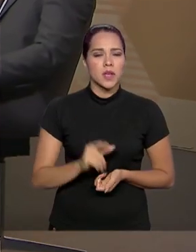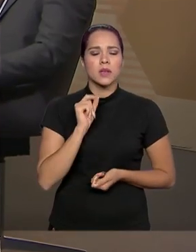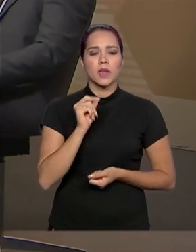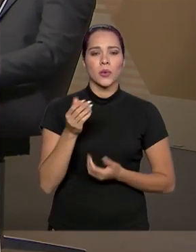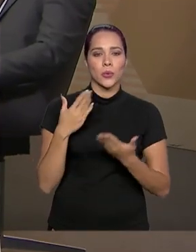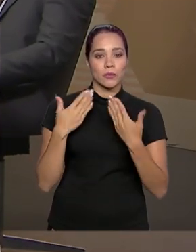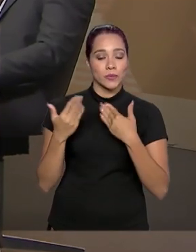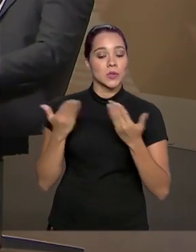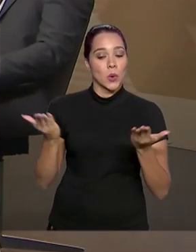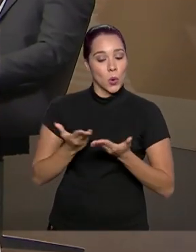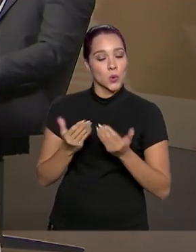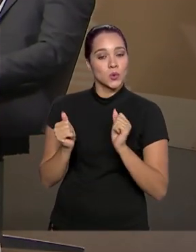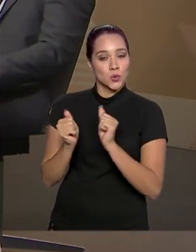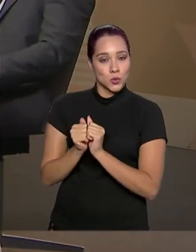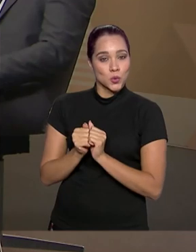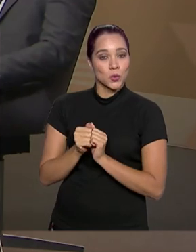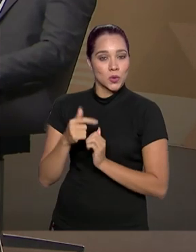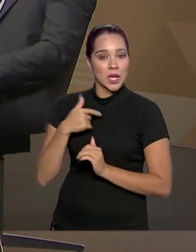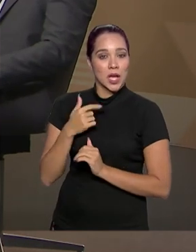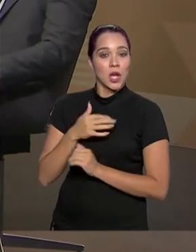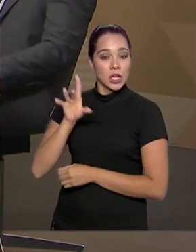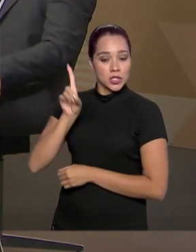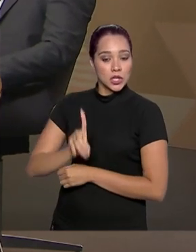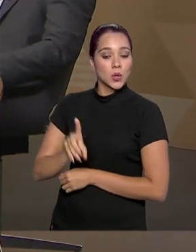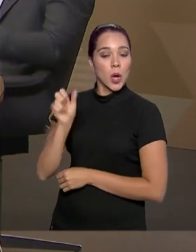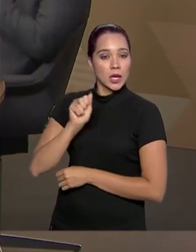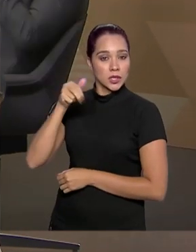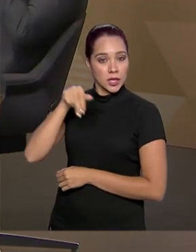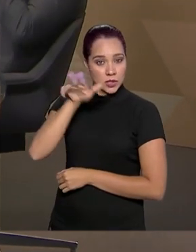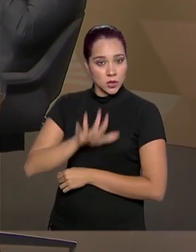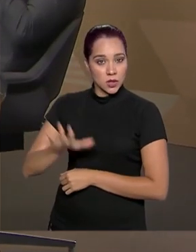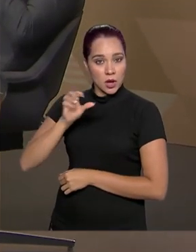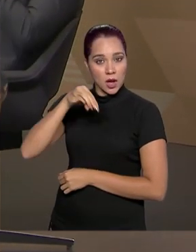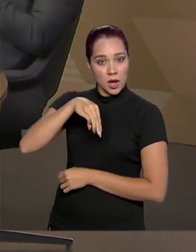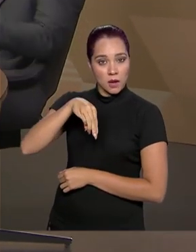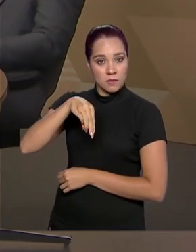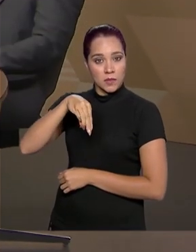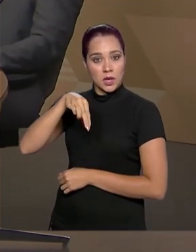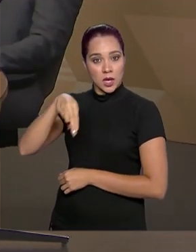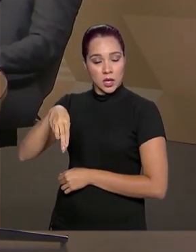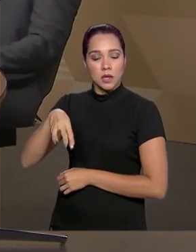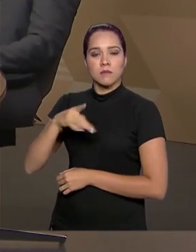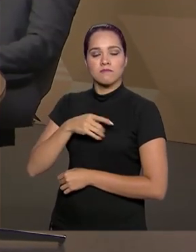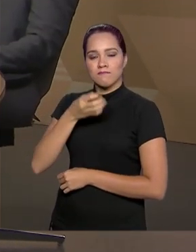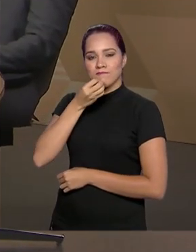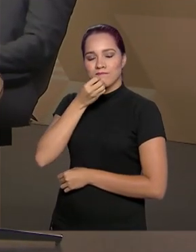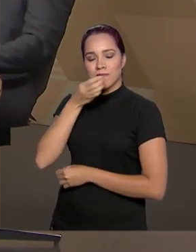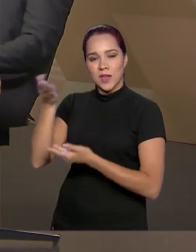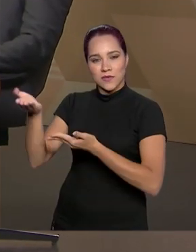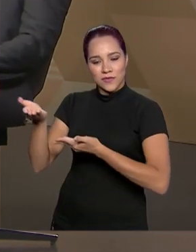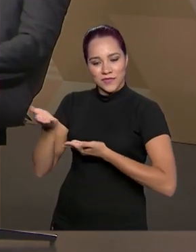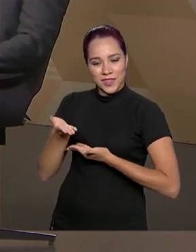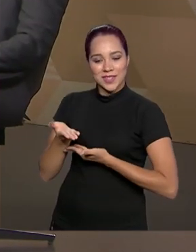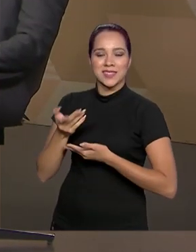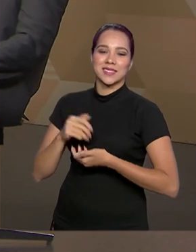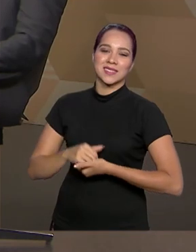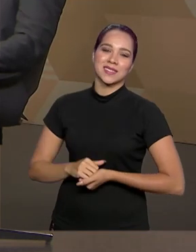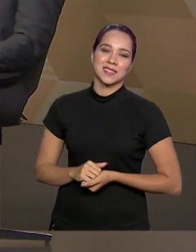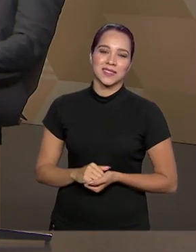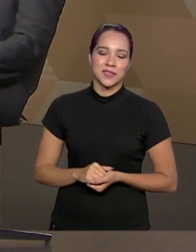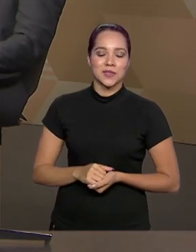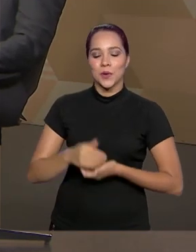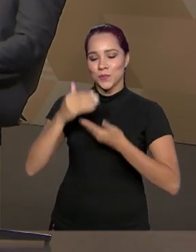conversa hoje aqui comigo é o diretor da Agência Nacional de Mineração, Eduardo Leão. Seja muito bem-vindo ao Brasil em Pauta.